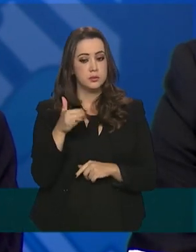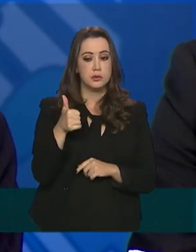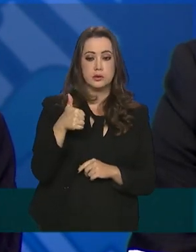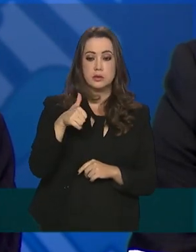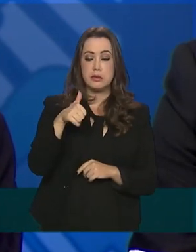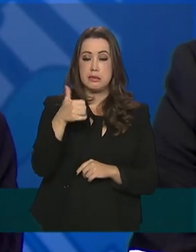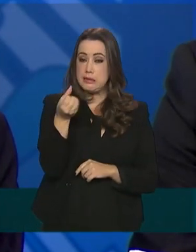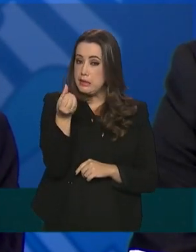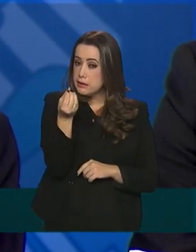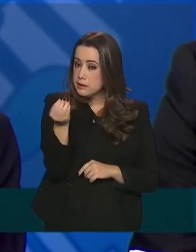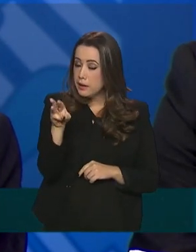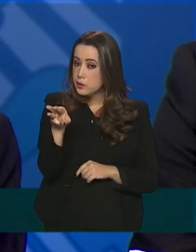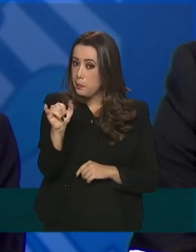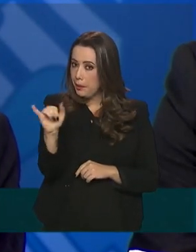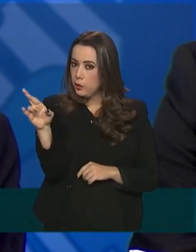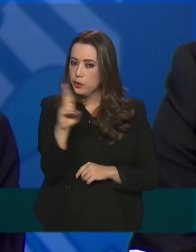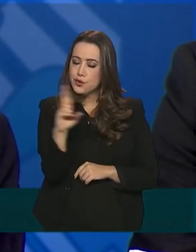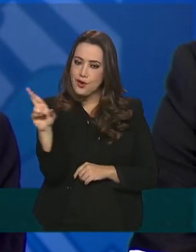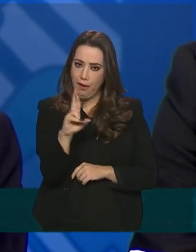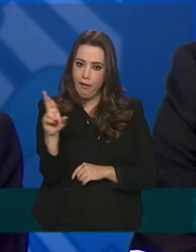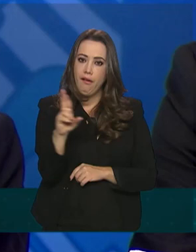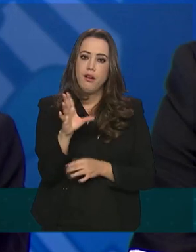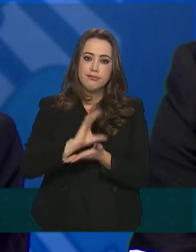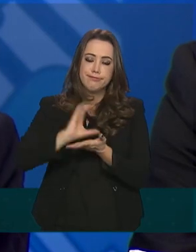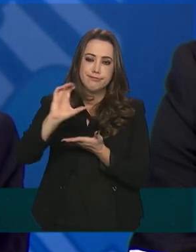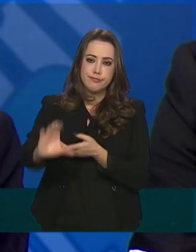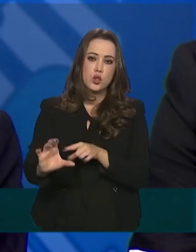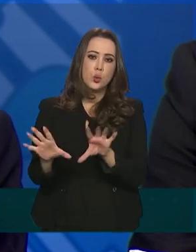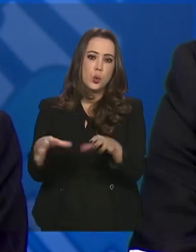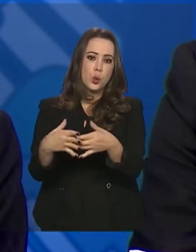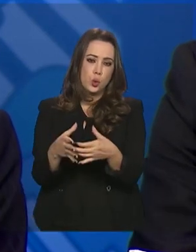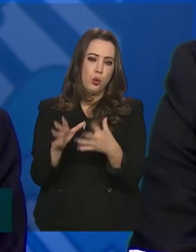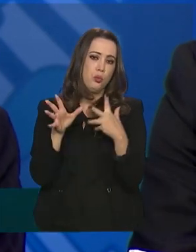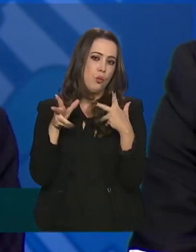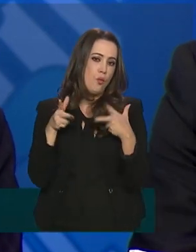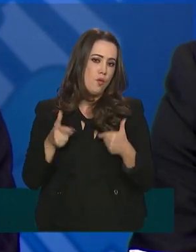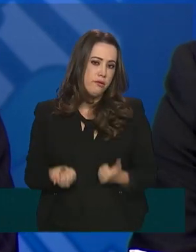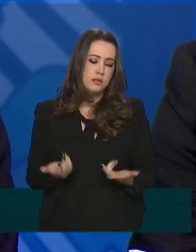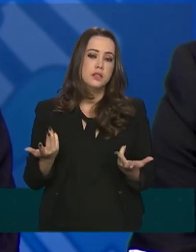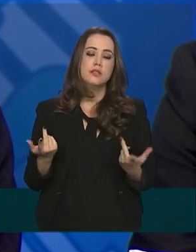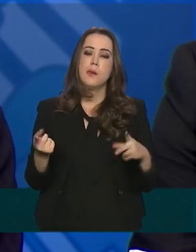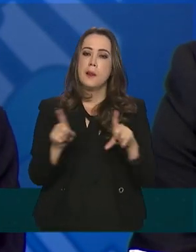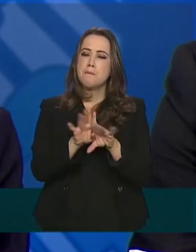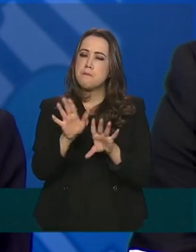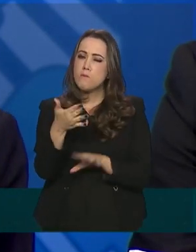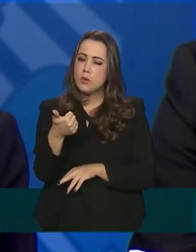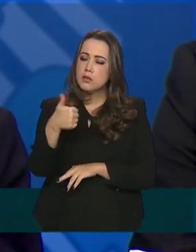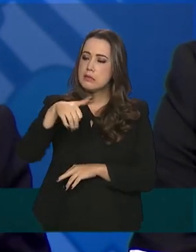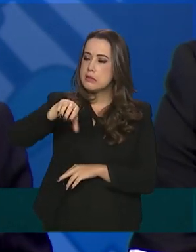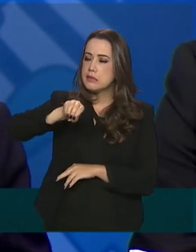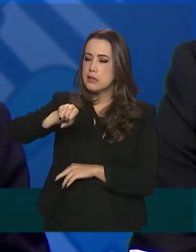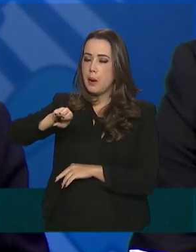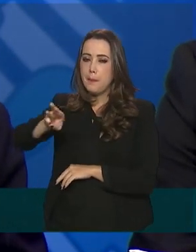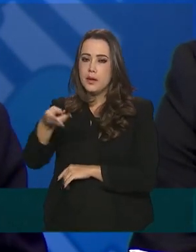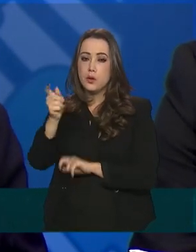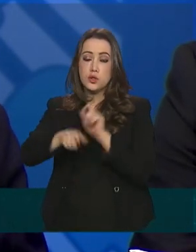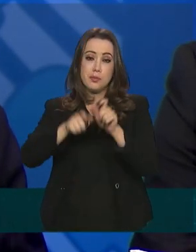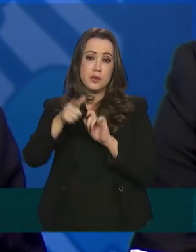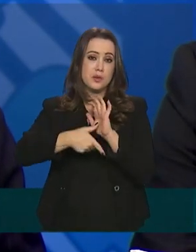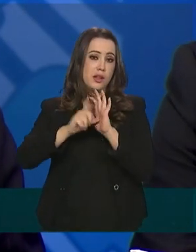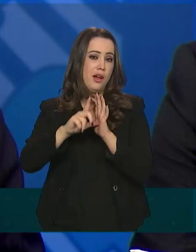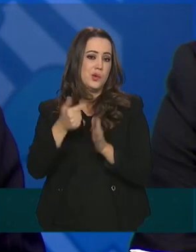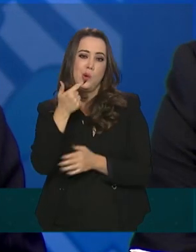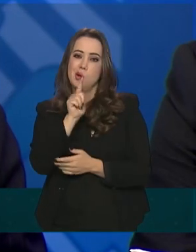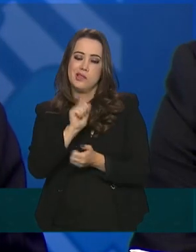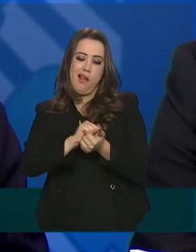700 bilhões de investimentos nos próximos anos nesse setor. São 100 milhões de brasileiros que não podiam lavar as